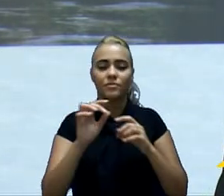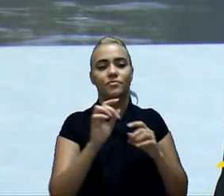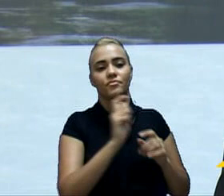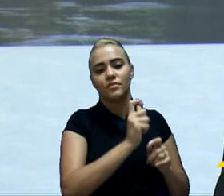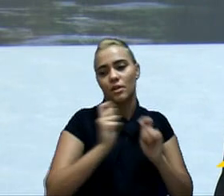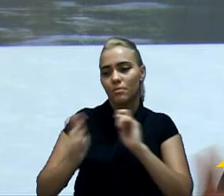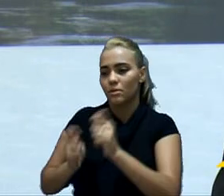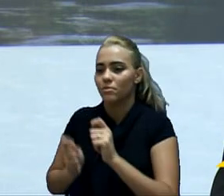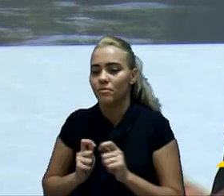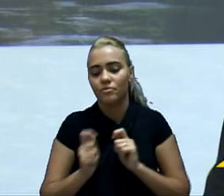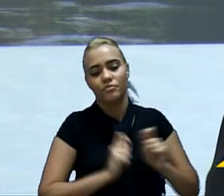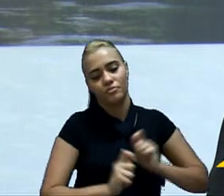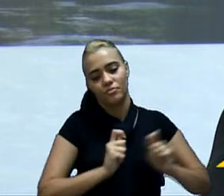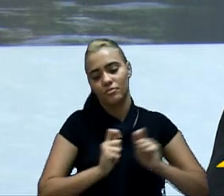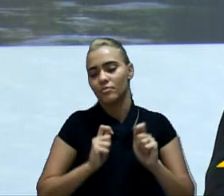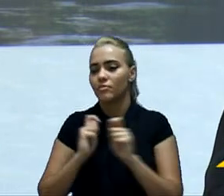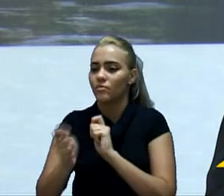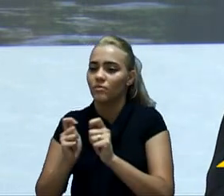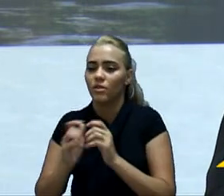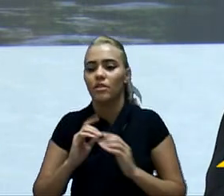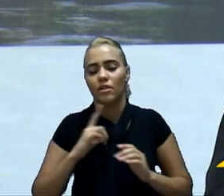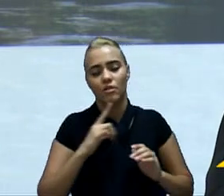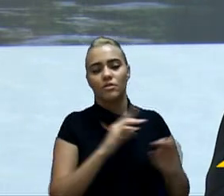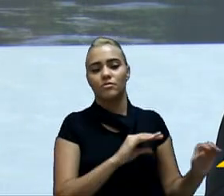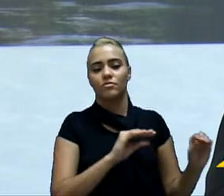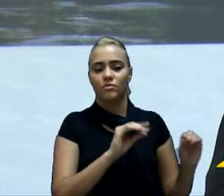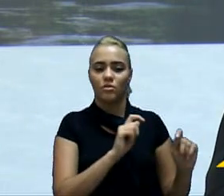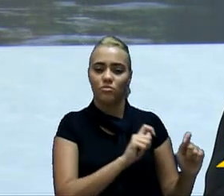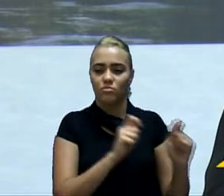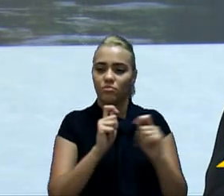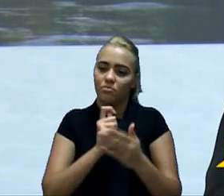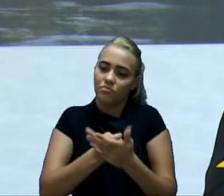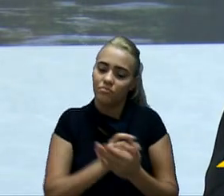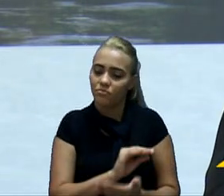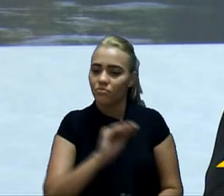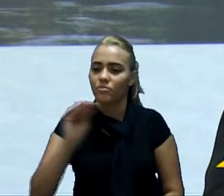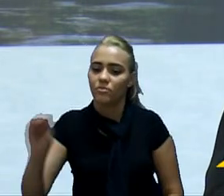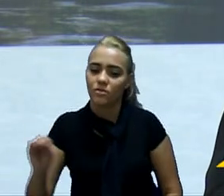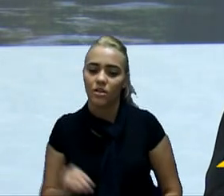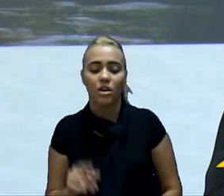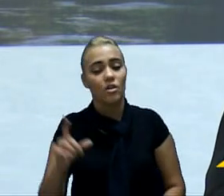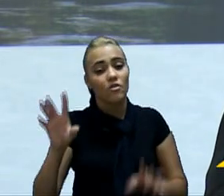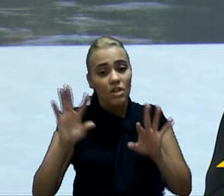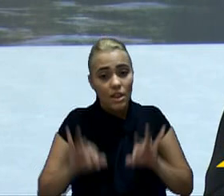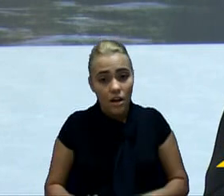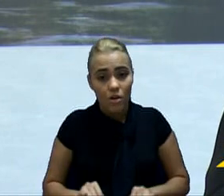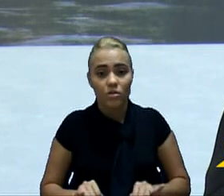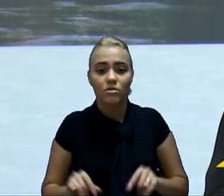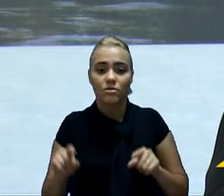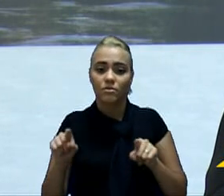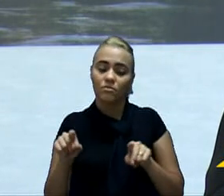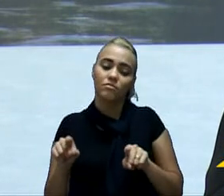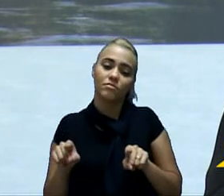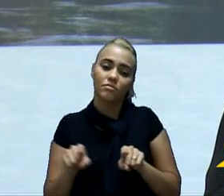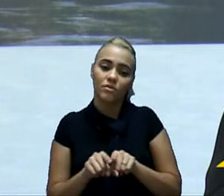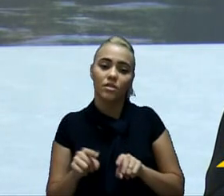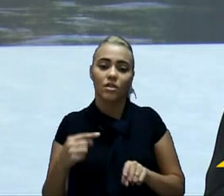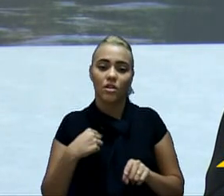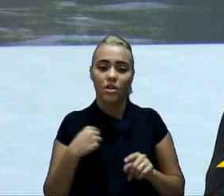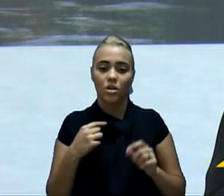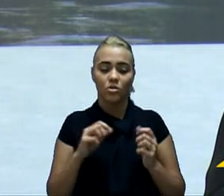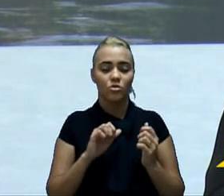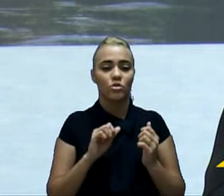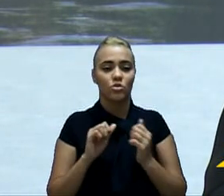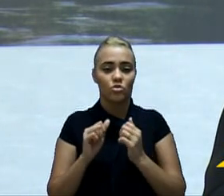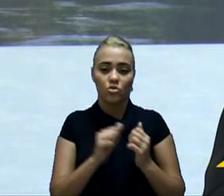próprios àqueles transferidos. Então, houve sim, no final do exercício, todos nós acompanhamos, eu fazia parte, inclusive, da equipe de